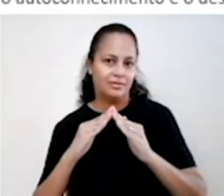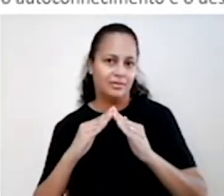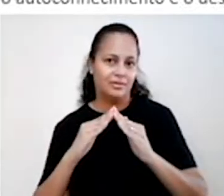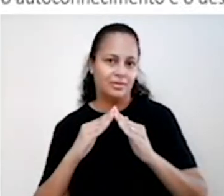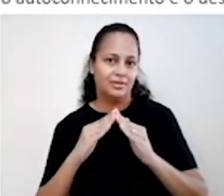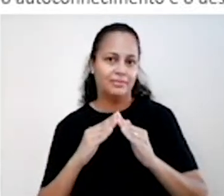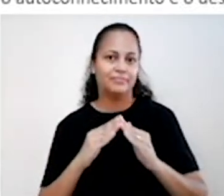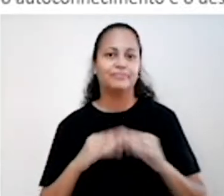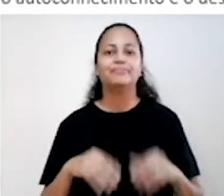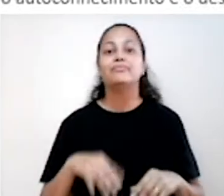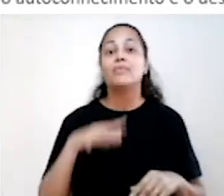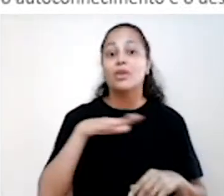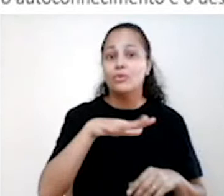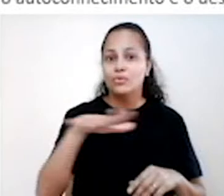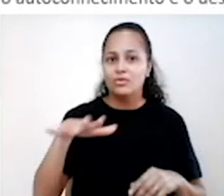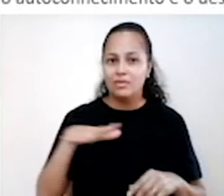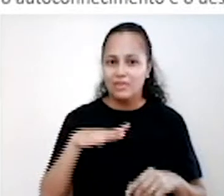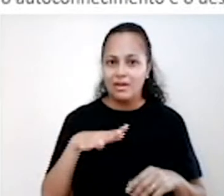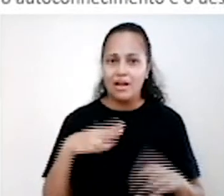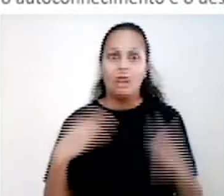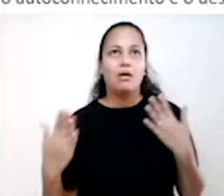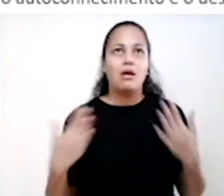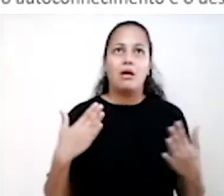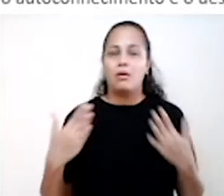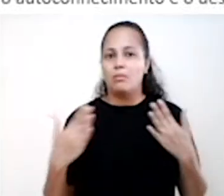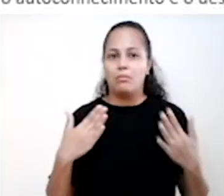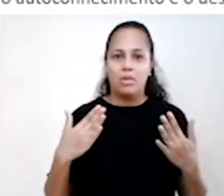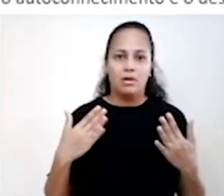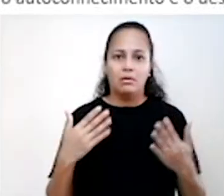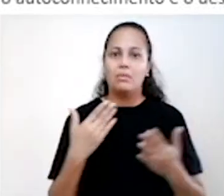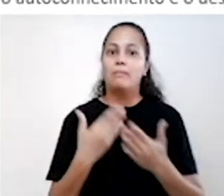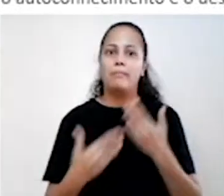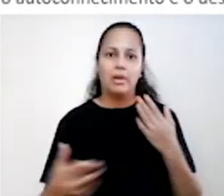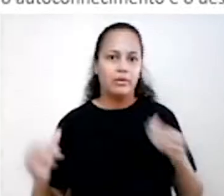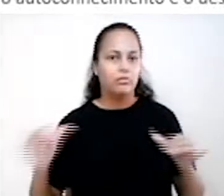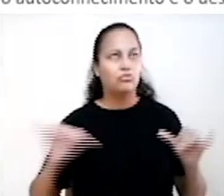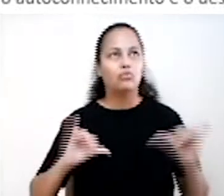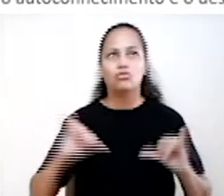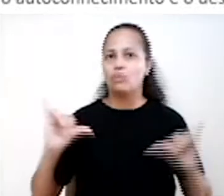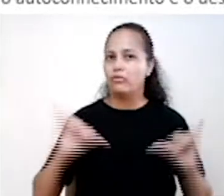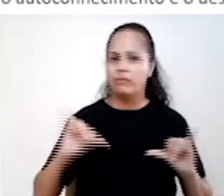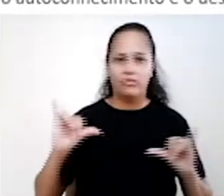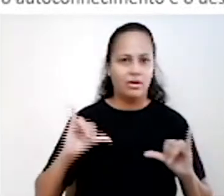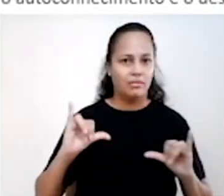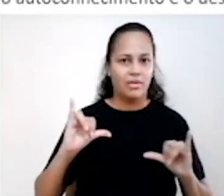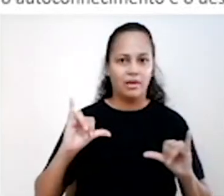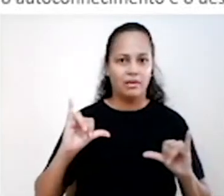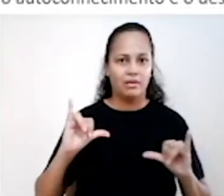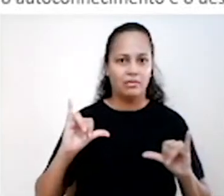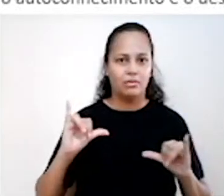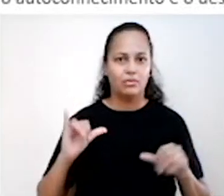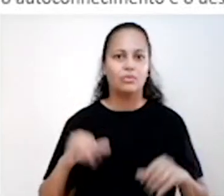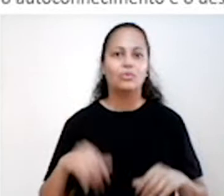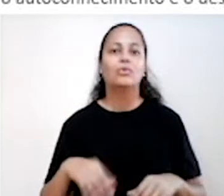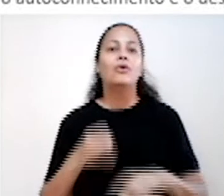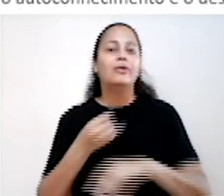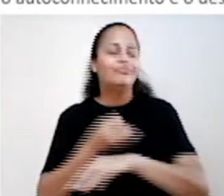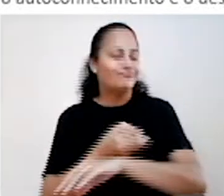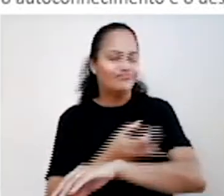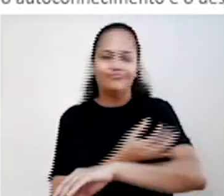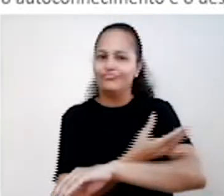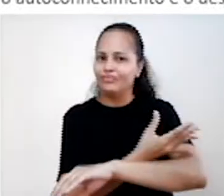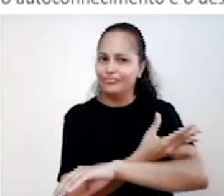vírus. O cenário pode ter causado pânico, perdas, sofrimento psíquico, angústia ou ainda esgotamento